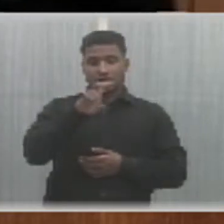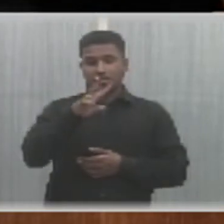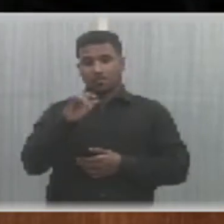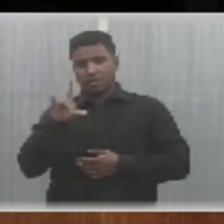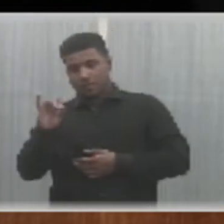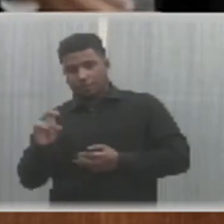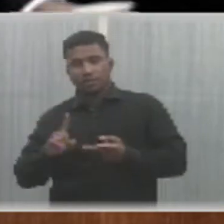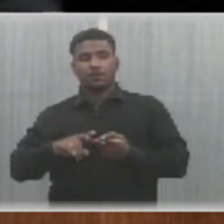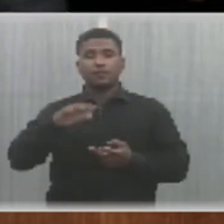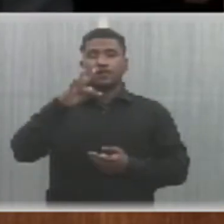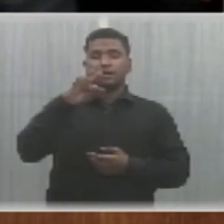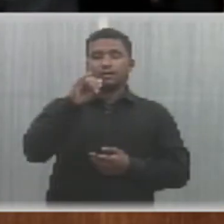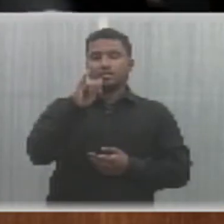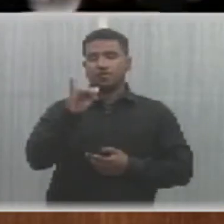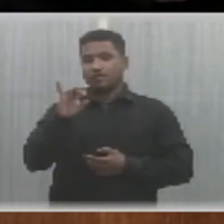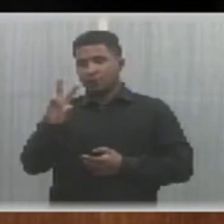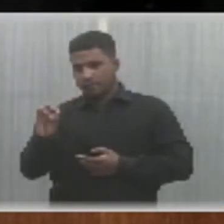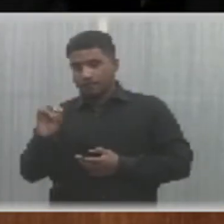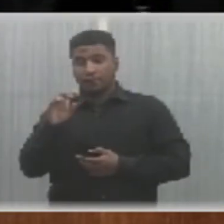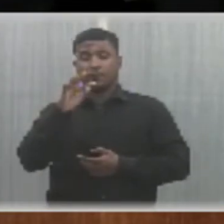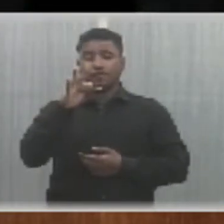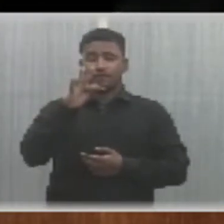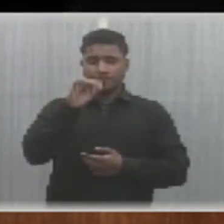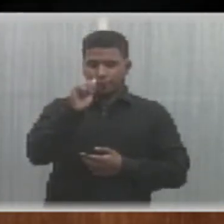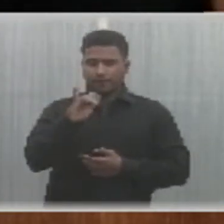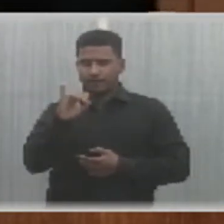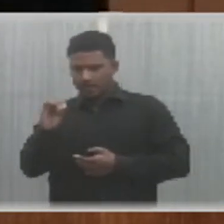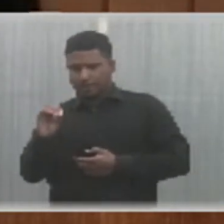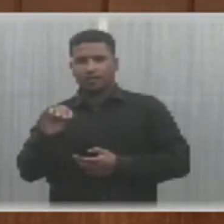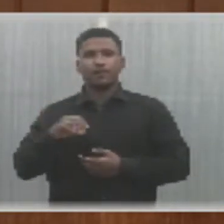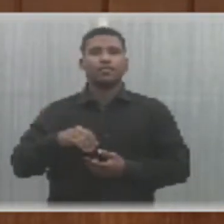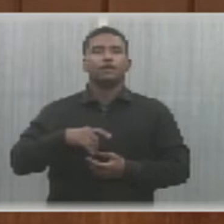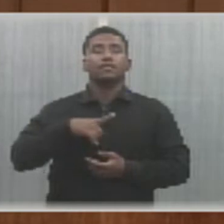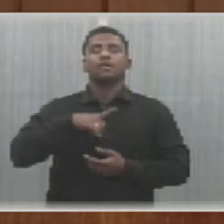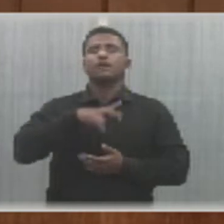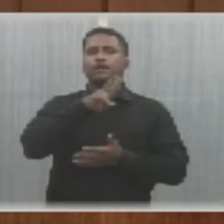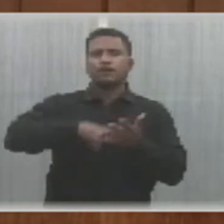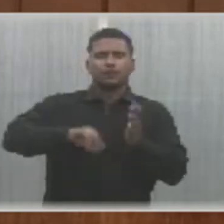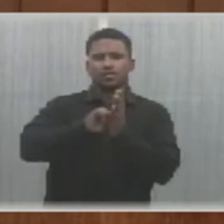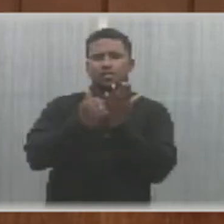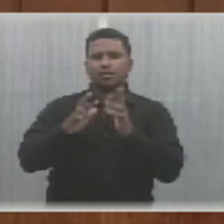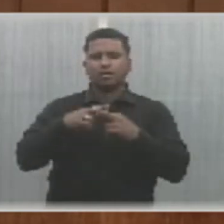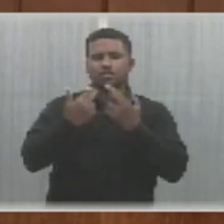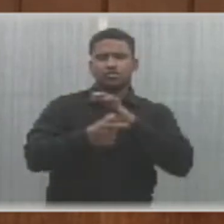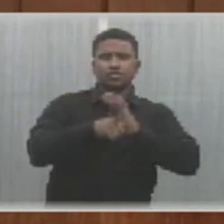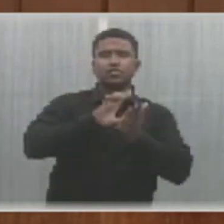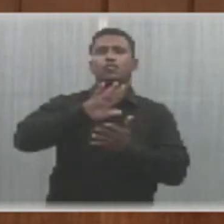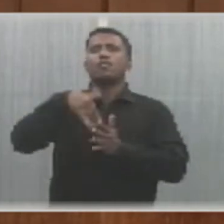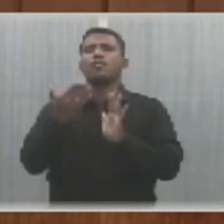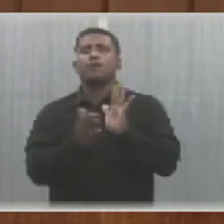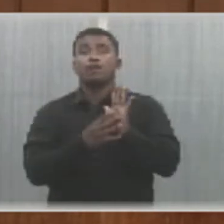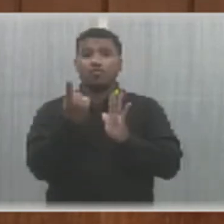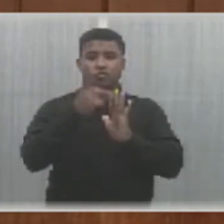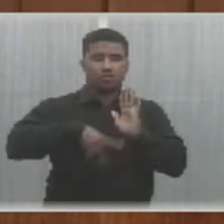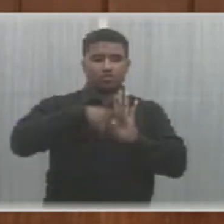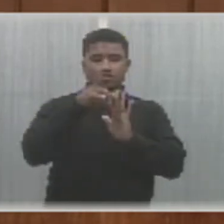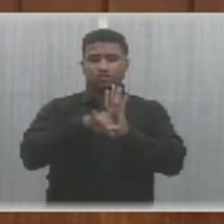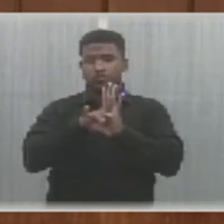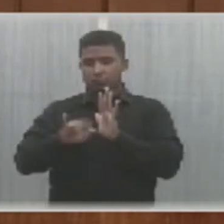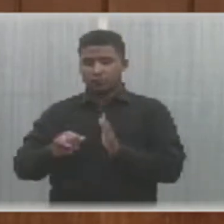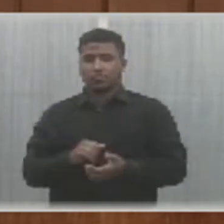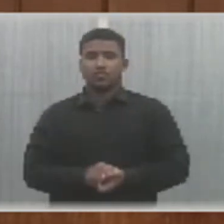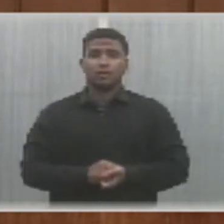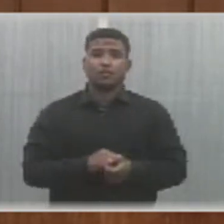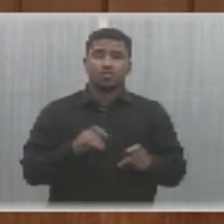expediente constou da leitura da data da sessão anterior, que foi aprovada sem retificação, além das seguintes matérias, um projeto de lei ordinário,